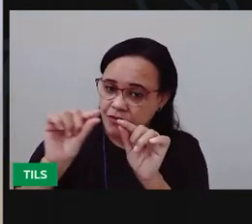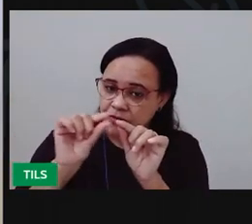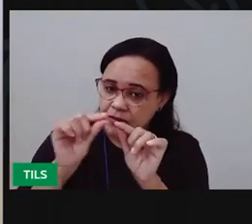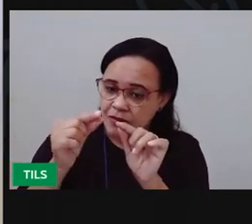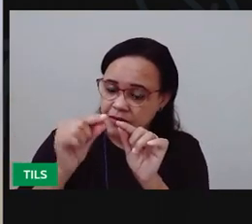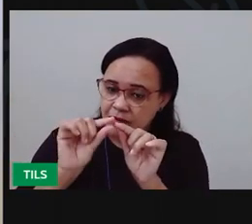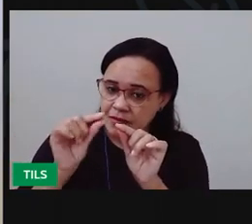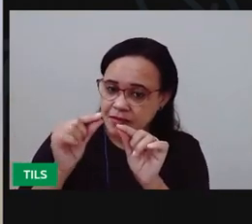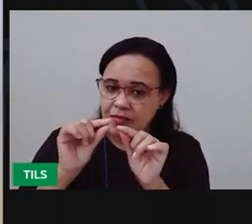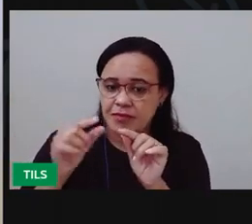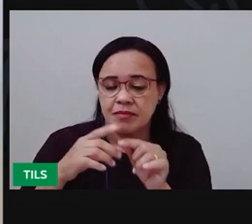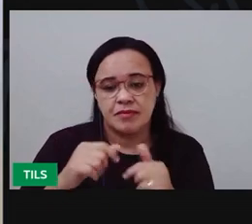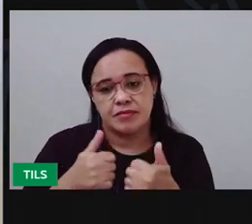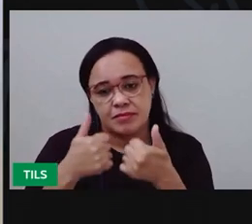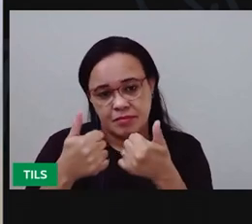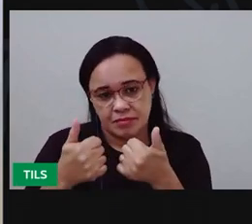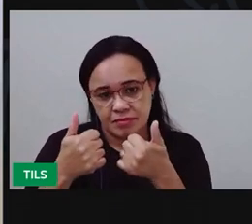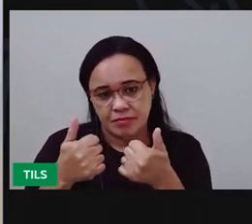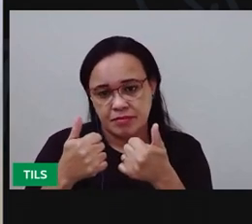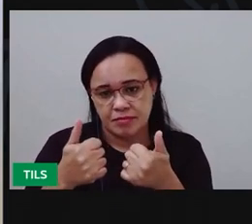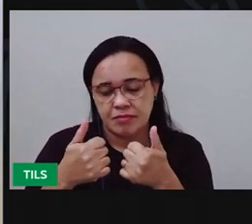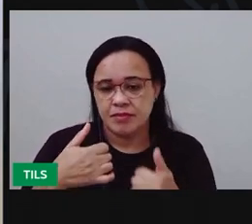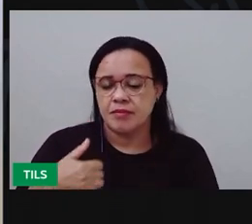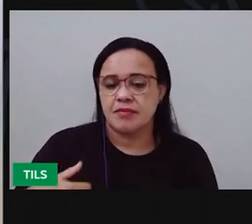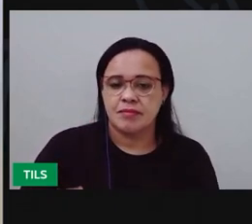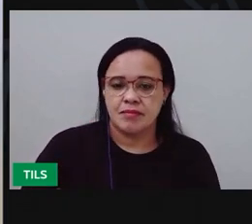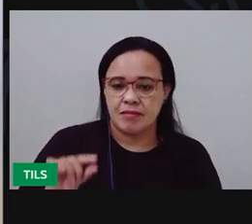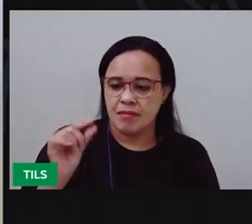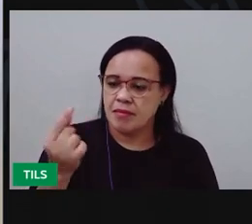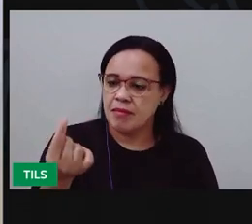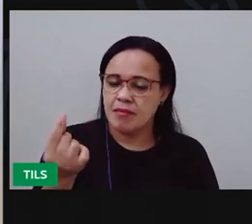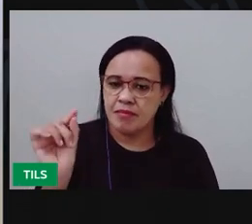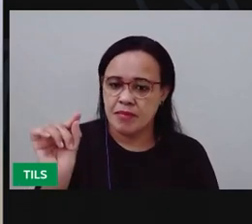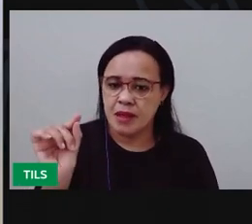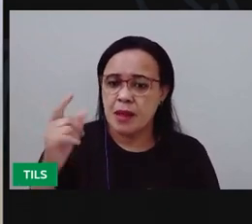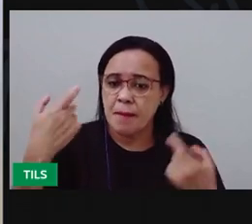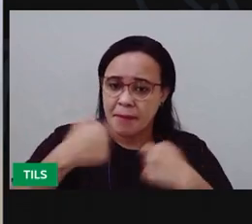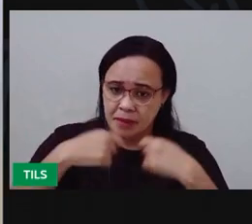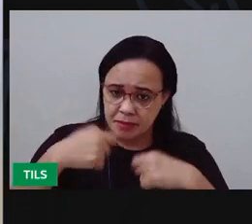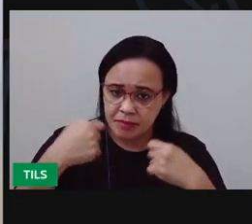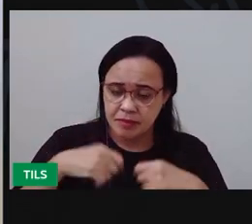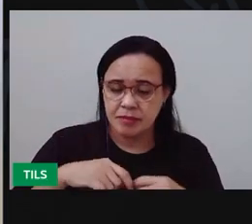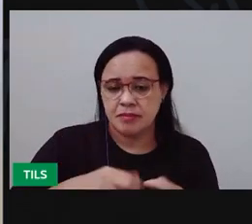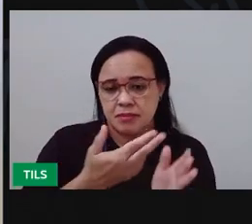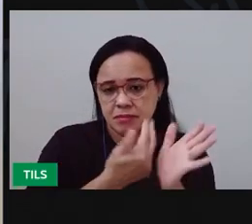essa caneta. A gente vai usar a ponta dessa caneta para fazer o desenho.